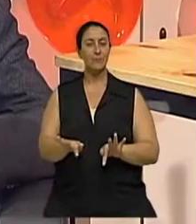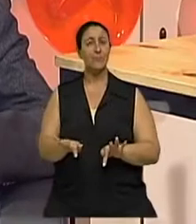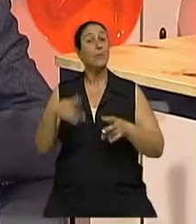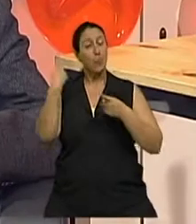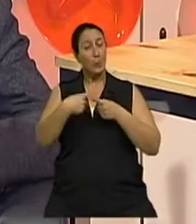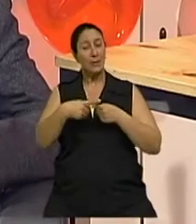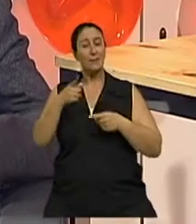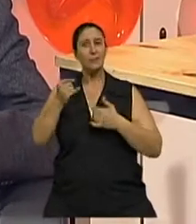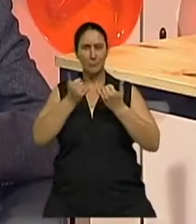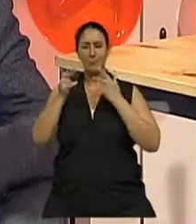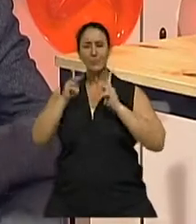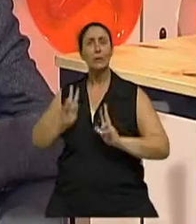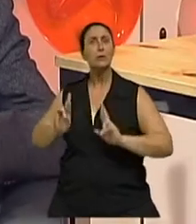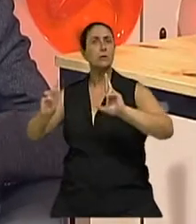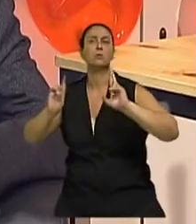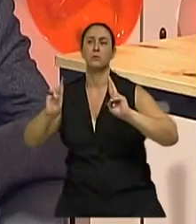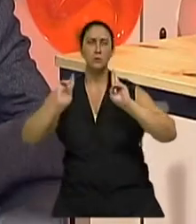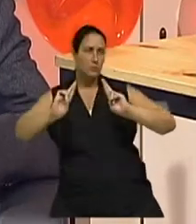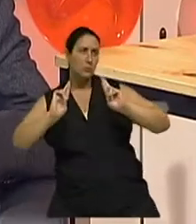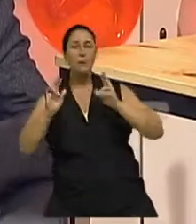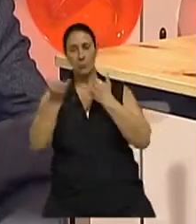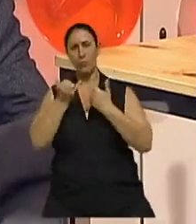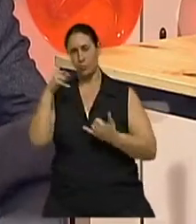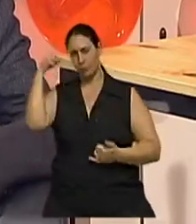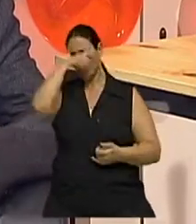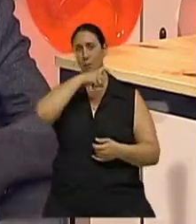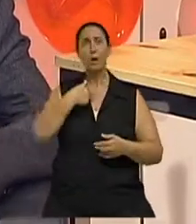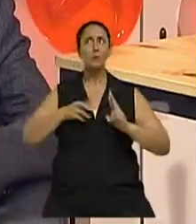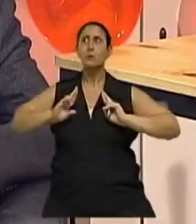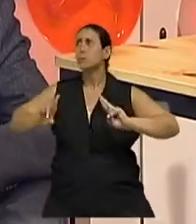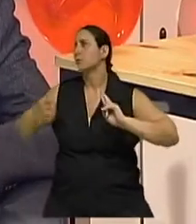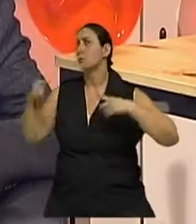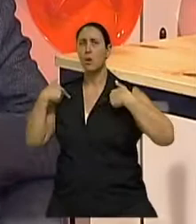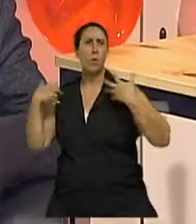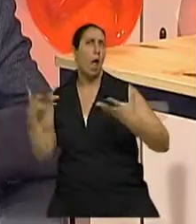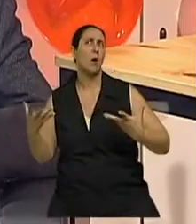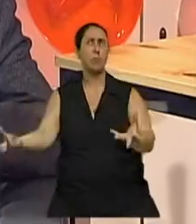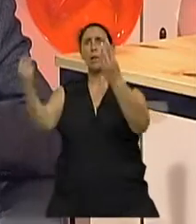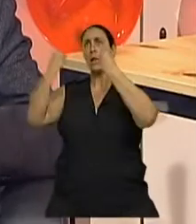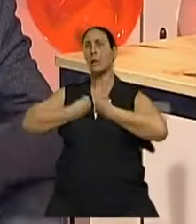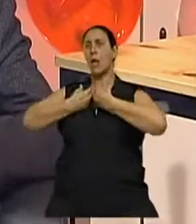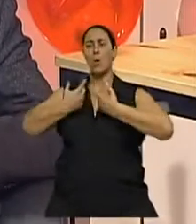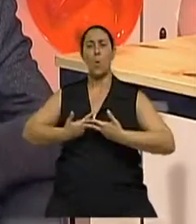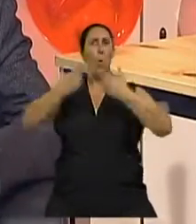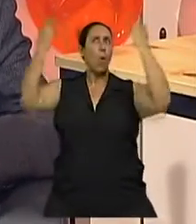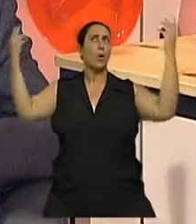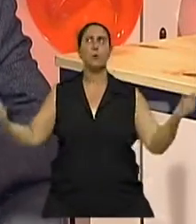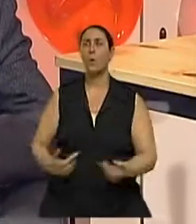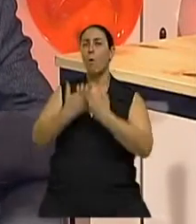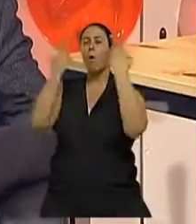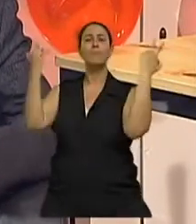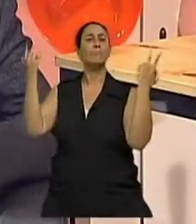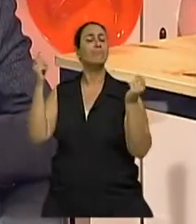expectativa, quer dizer, uma pessoa que está diante de uma situação difícil, está sempre esperando coisas muito maravilhosas acontecer, ela certamente ela